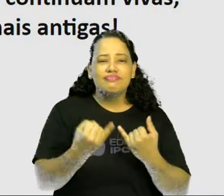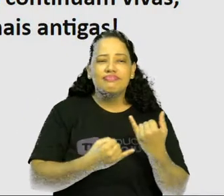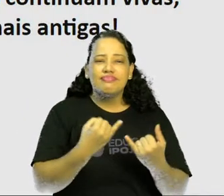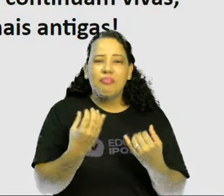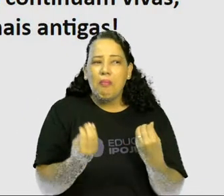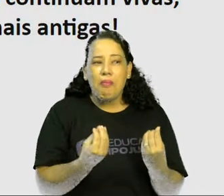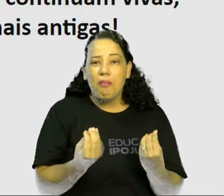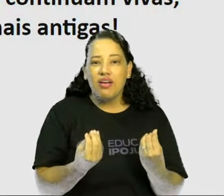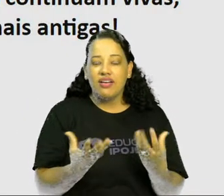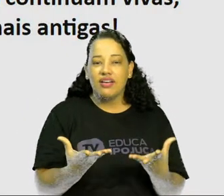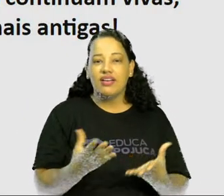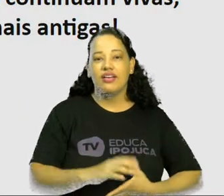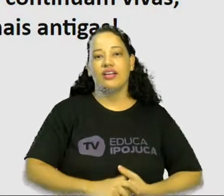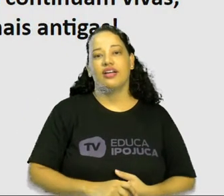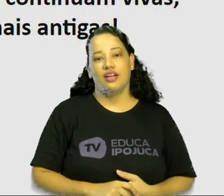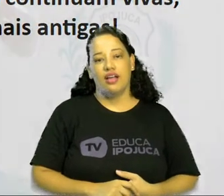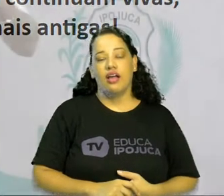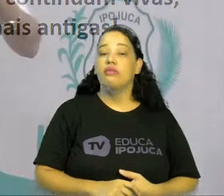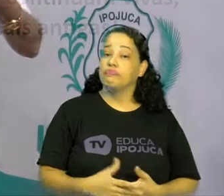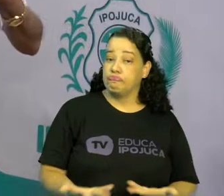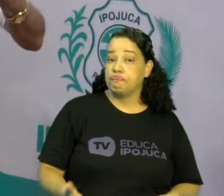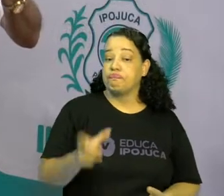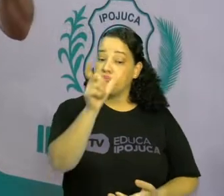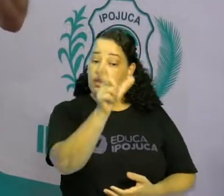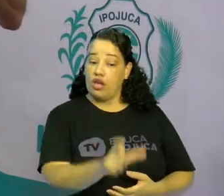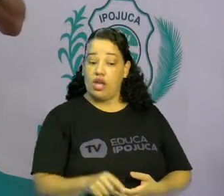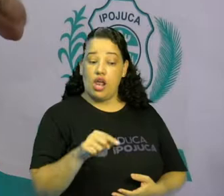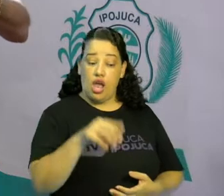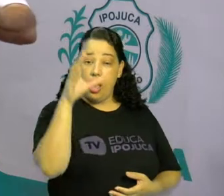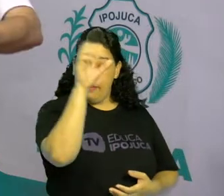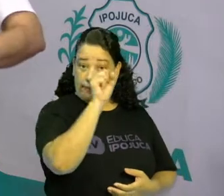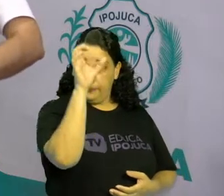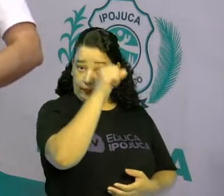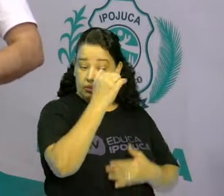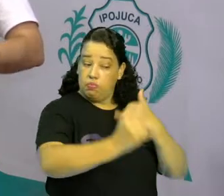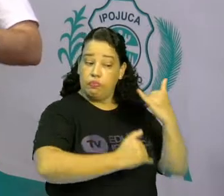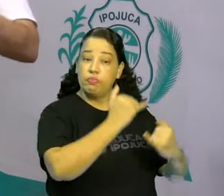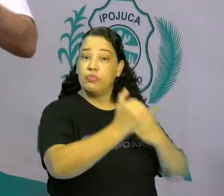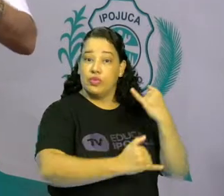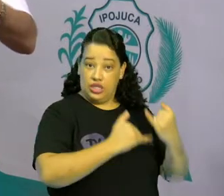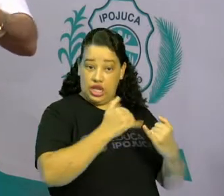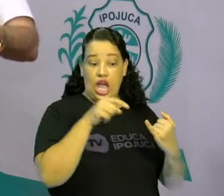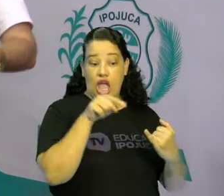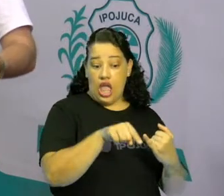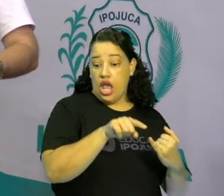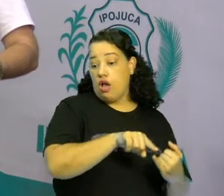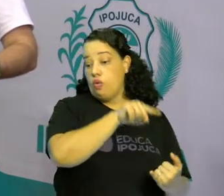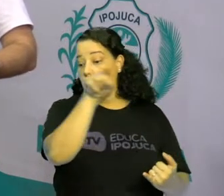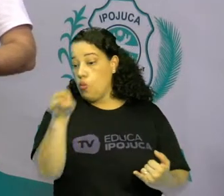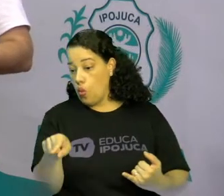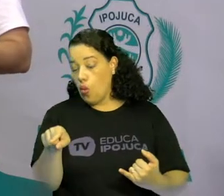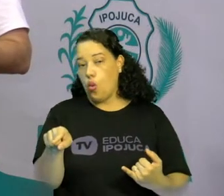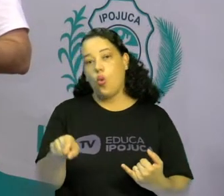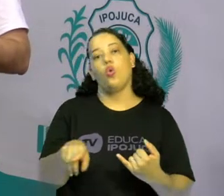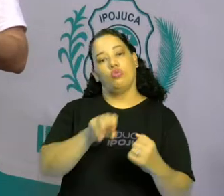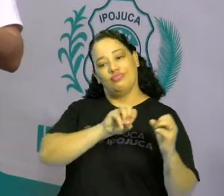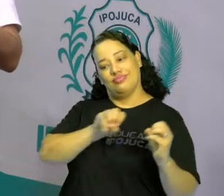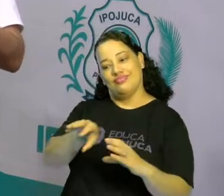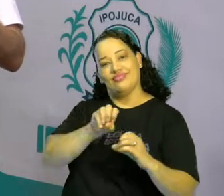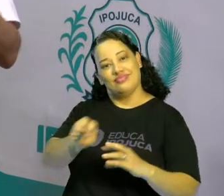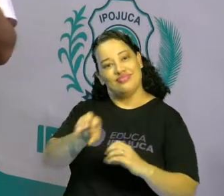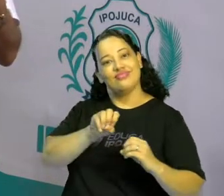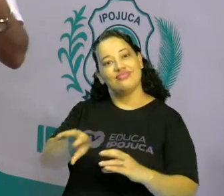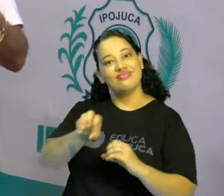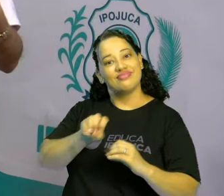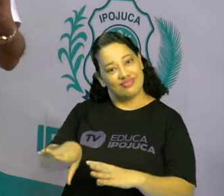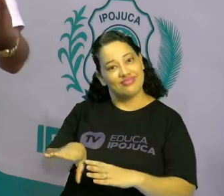Bom, quem aprende uma brincadeira, também pode, né? Ensinar para outras pessoas. Às vezes,